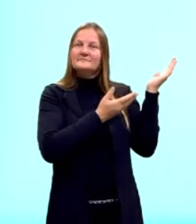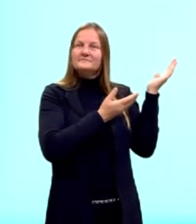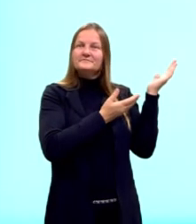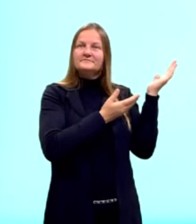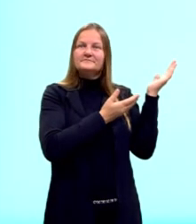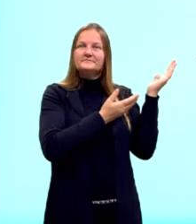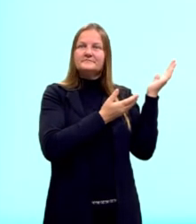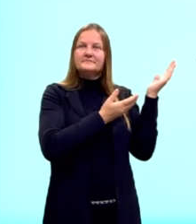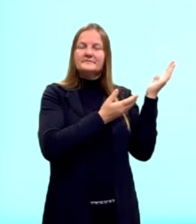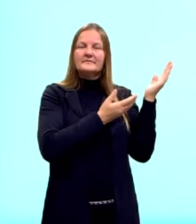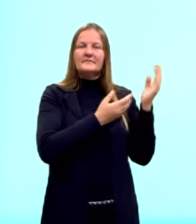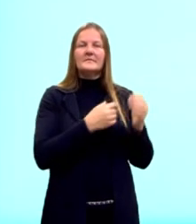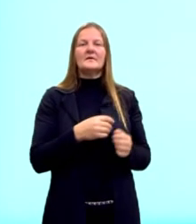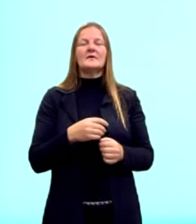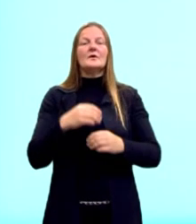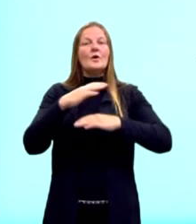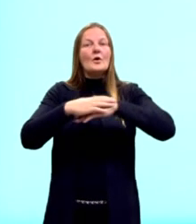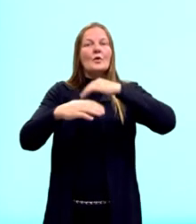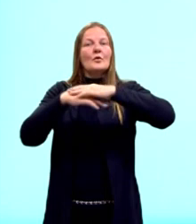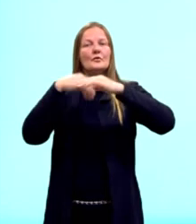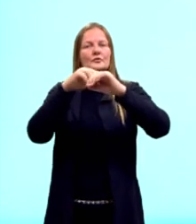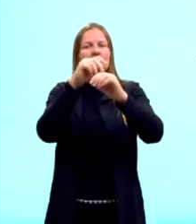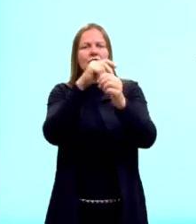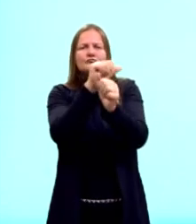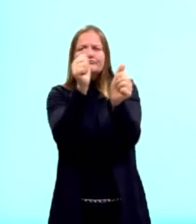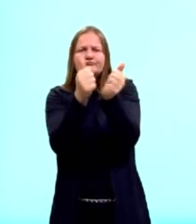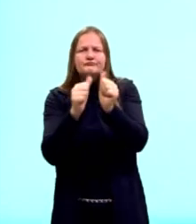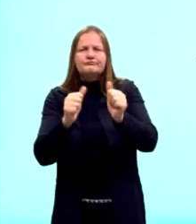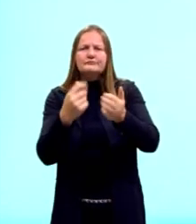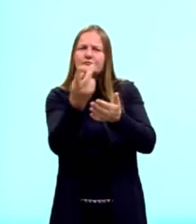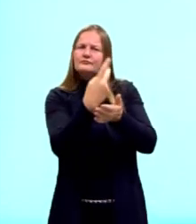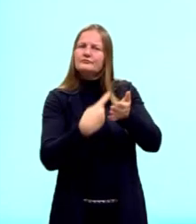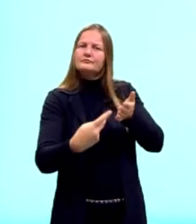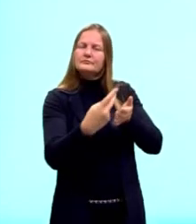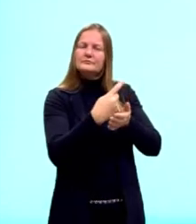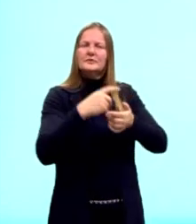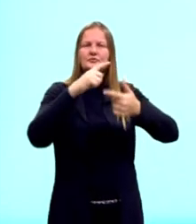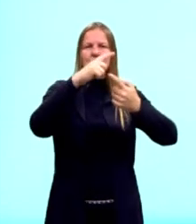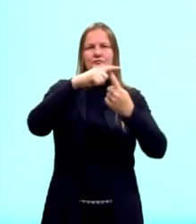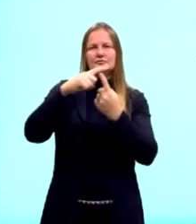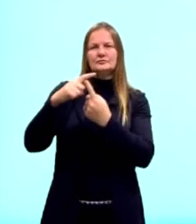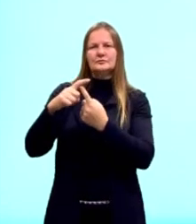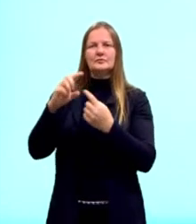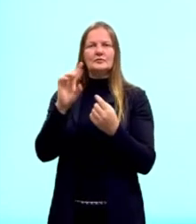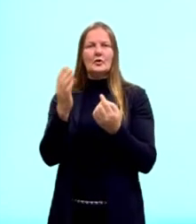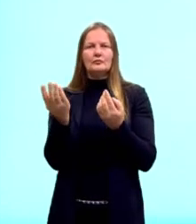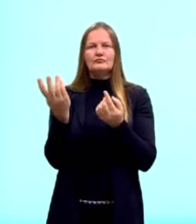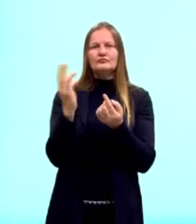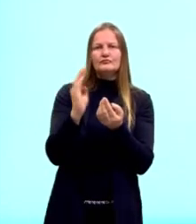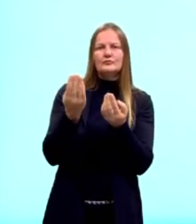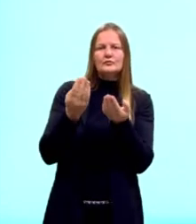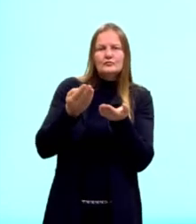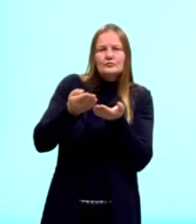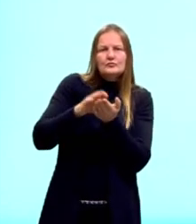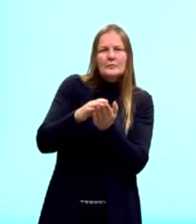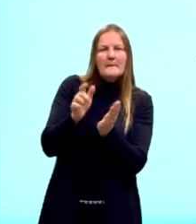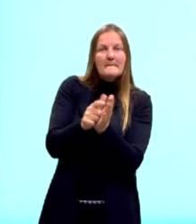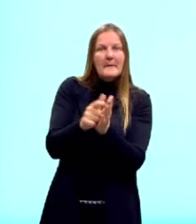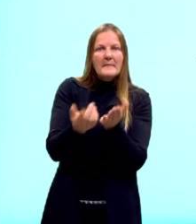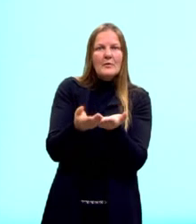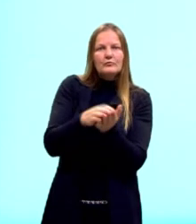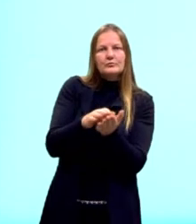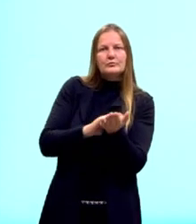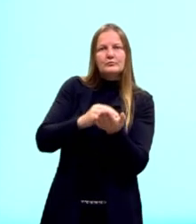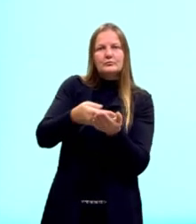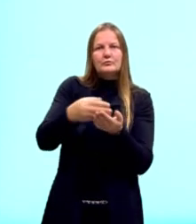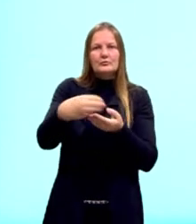seguinte, construir figuras de diversos tipos, apenas dobrando e cortando papel, sem cola